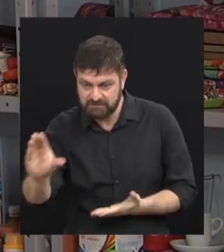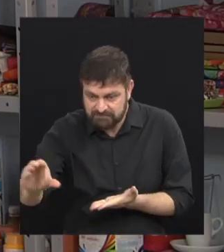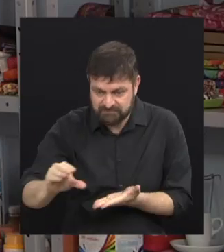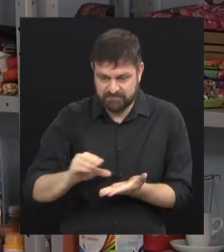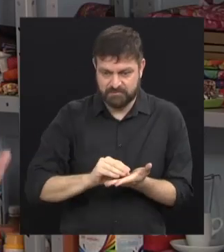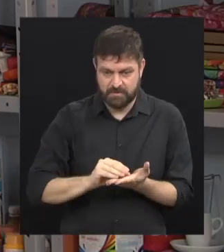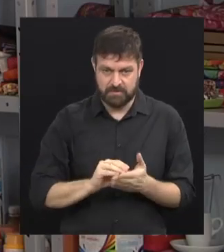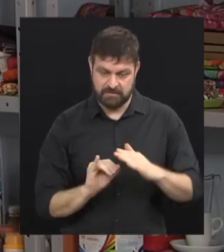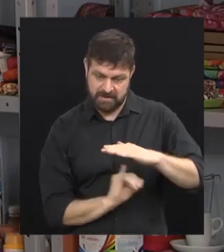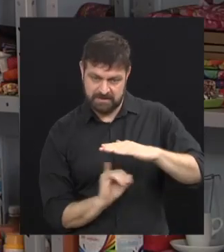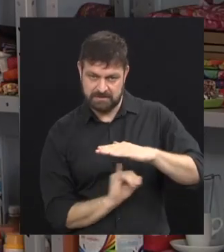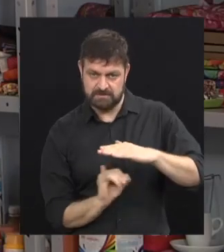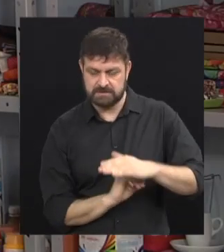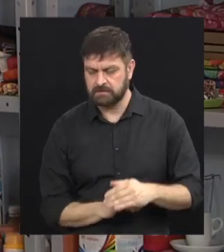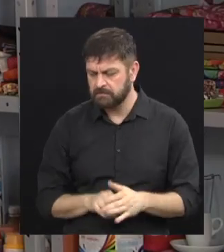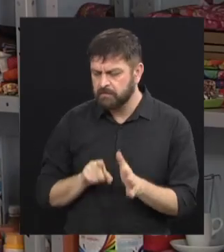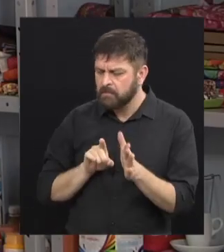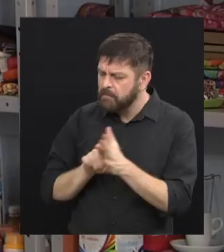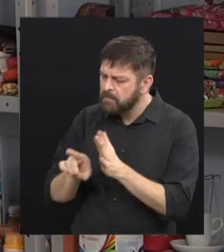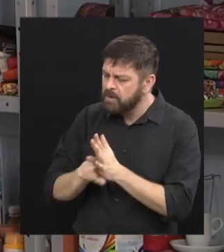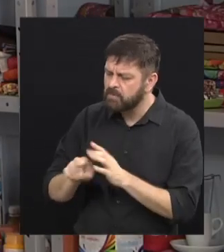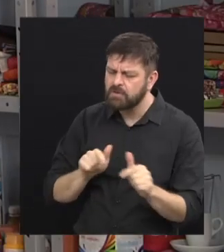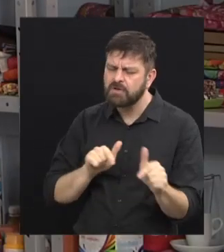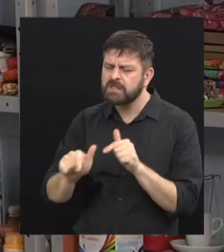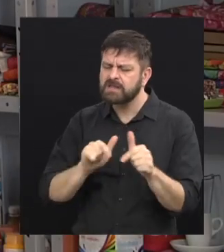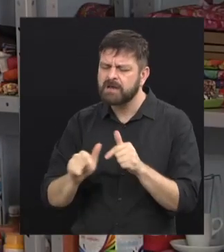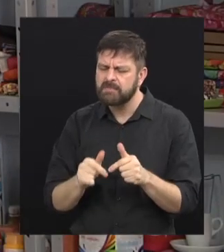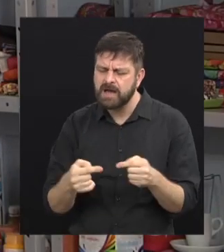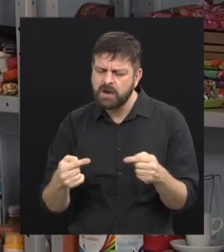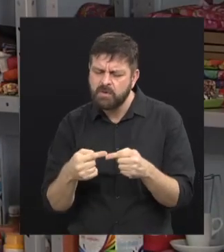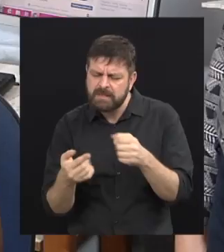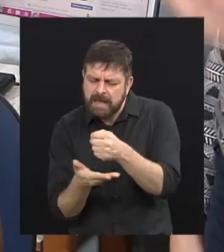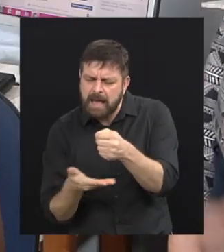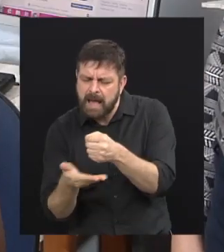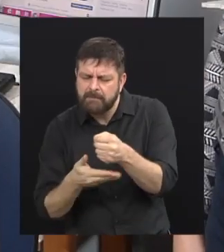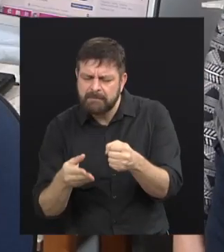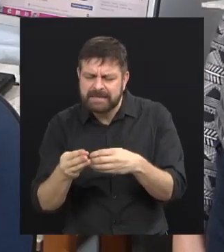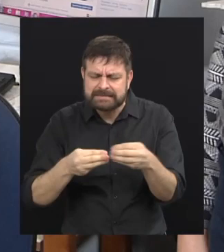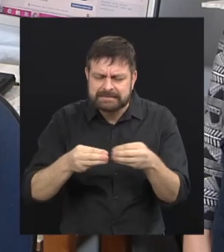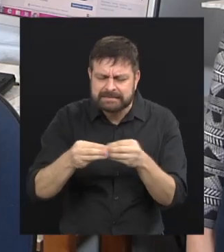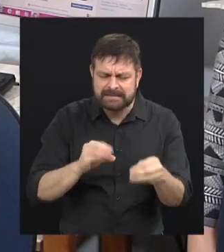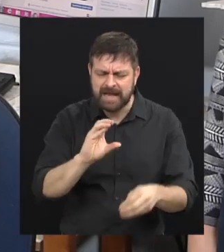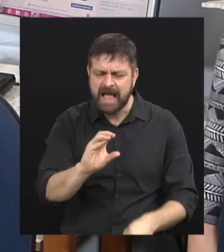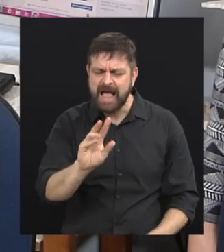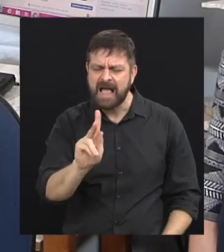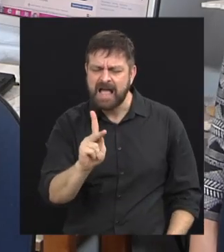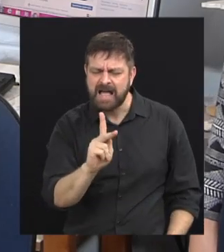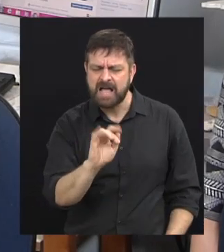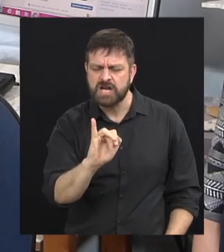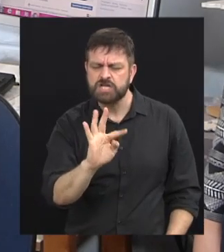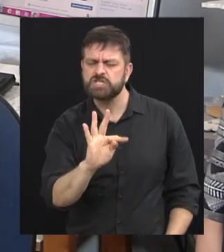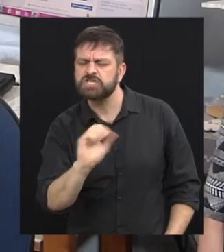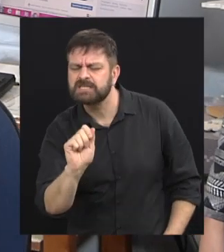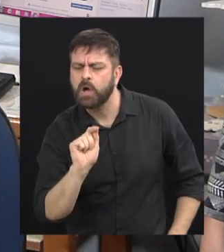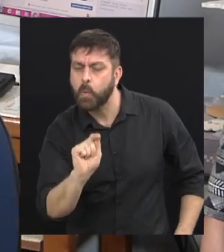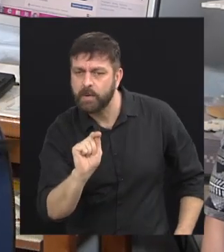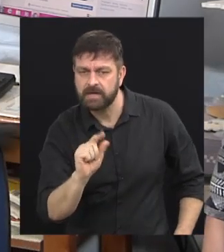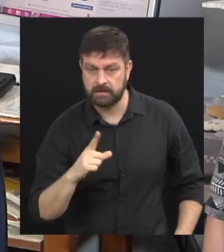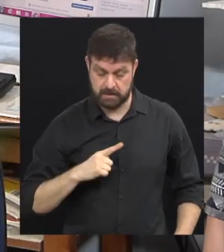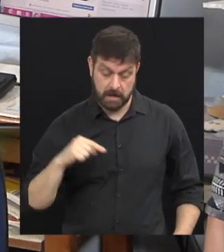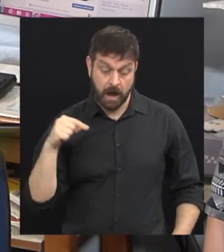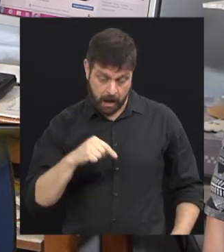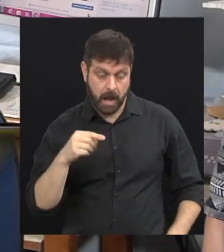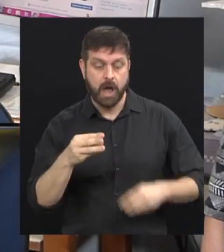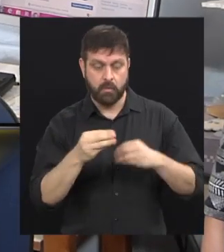Morgana, conta para a gente, o trabalho de vocês é baseado em chita, é isso? O é a chita? Isso. A chita é um tecido